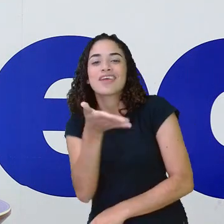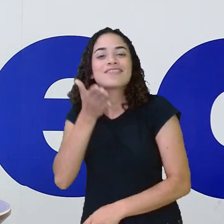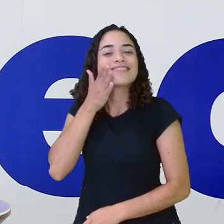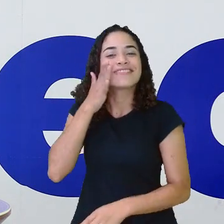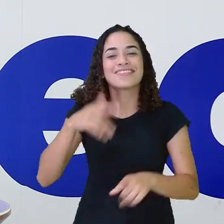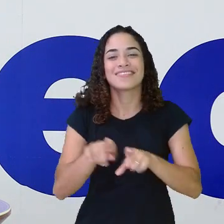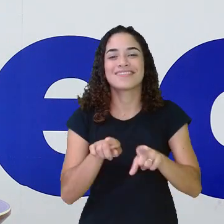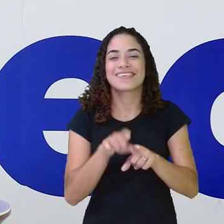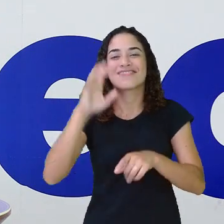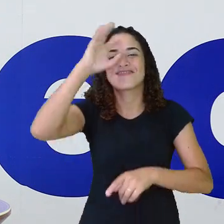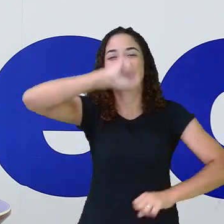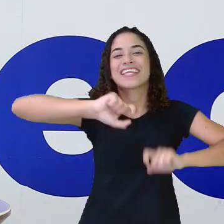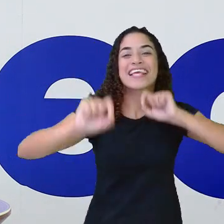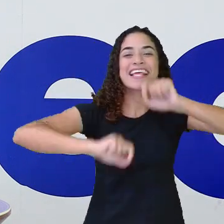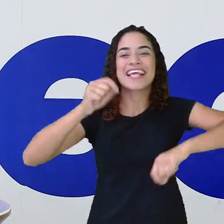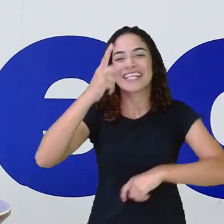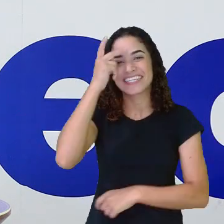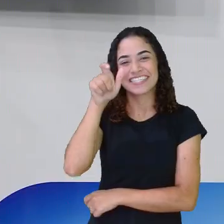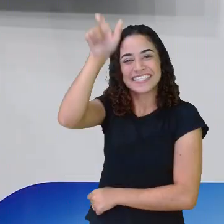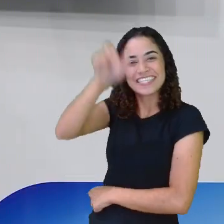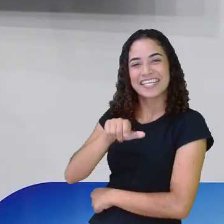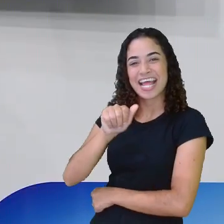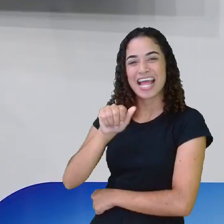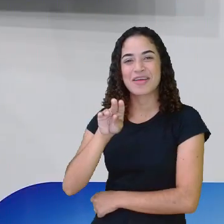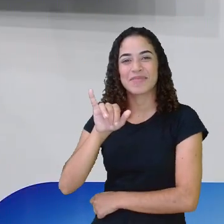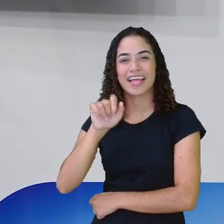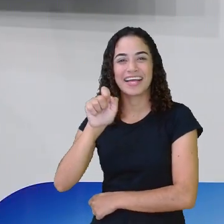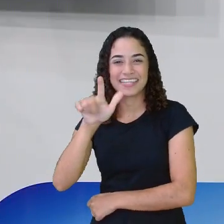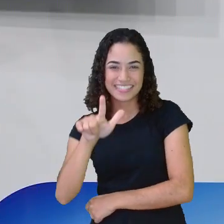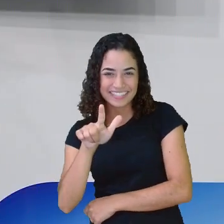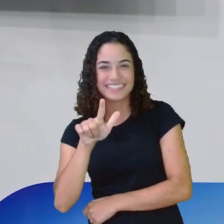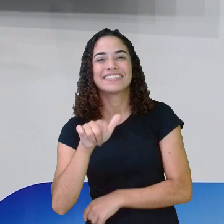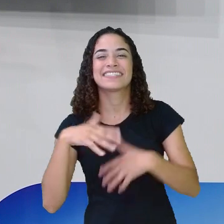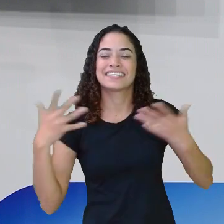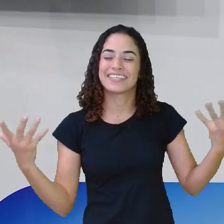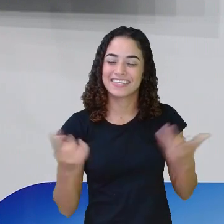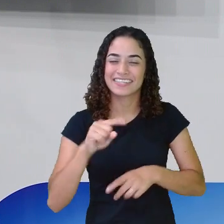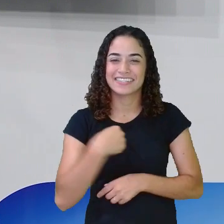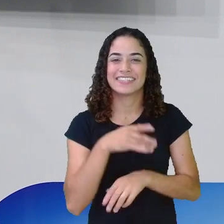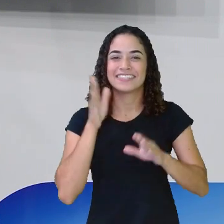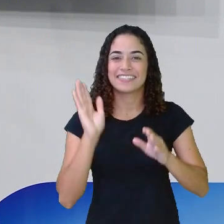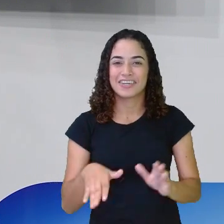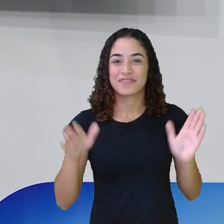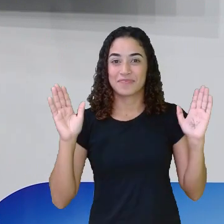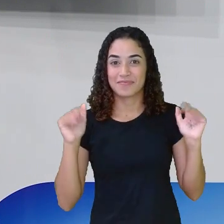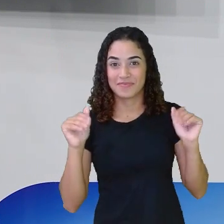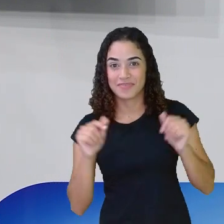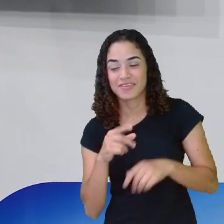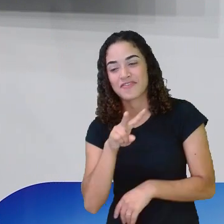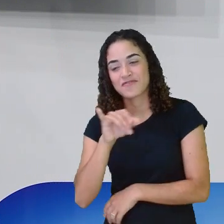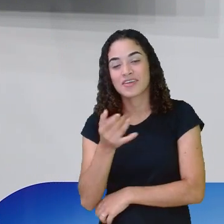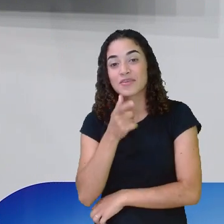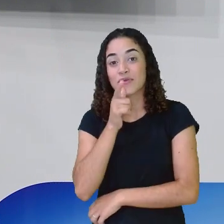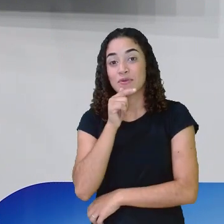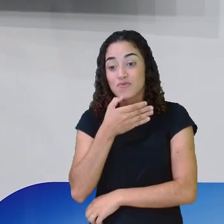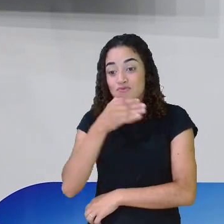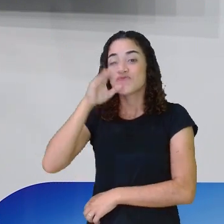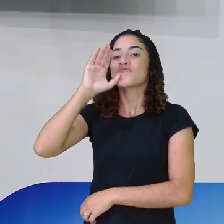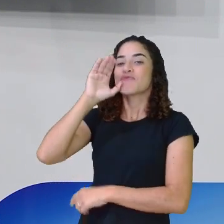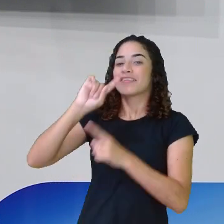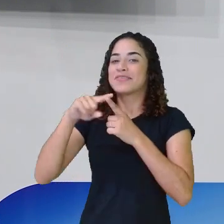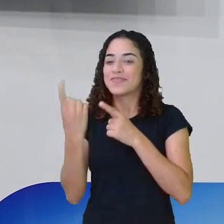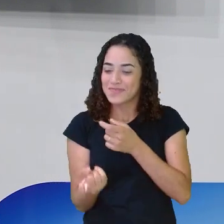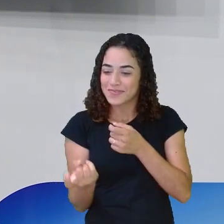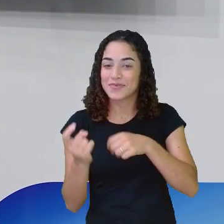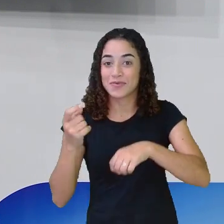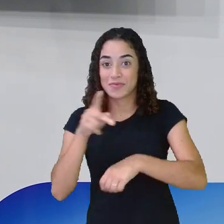aprendem com a professora Abigail. É isso aí. Então, já demos a deixa. Você vai tomar sua aguinha. Em poucos minutinhos, a